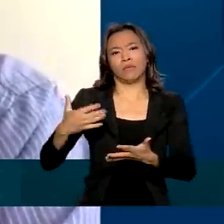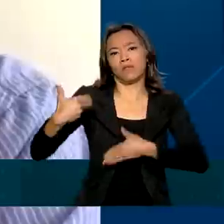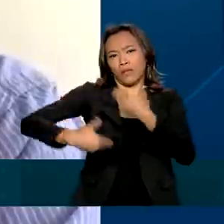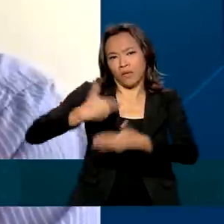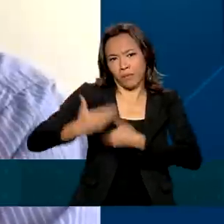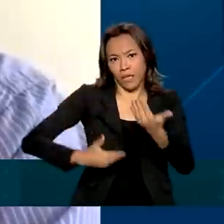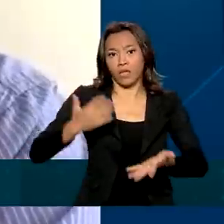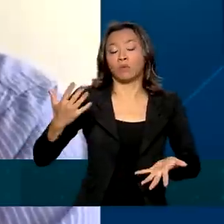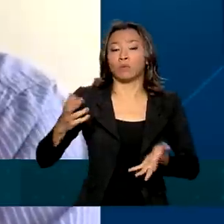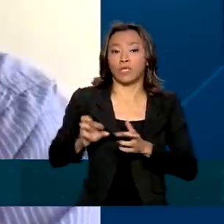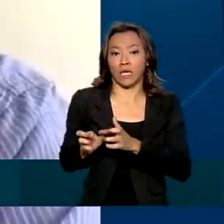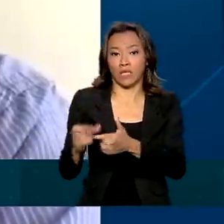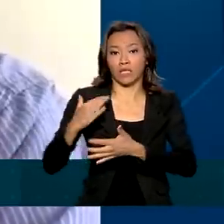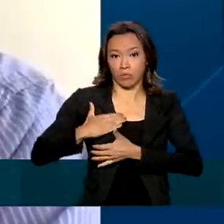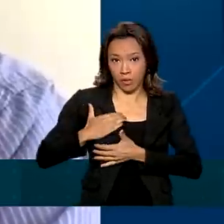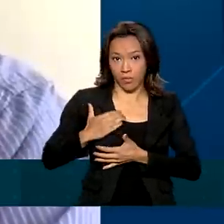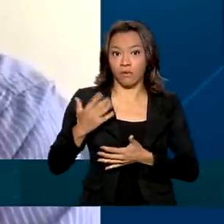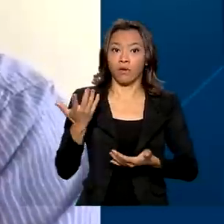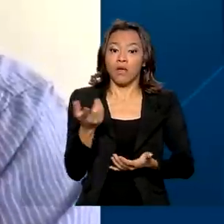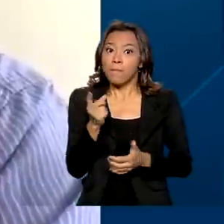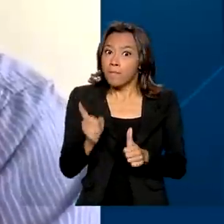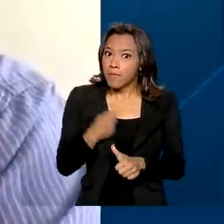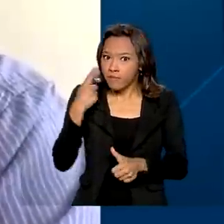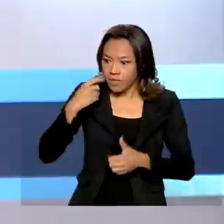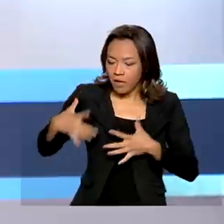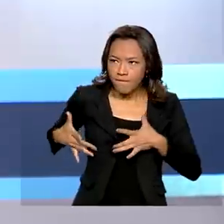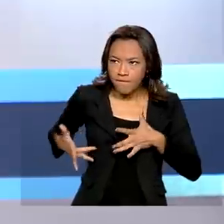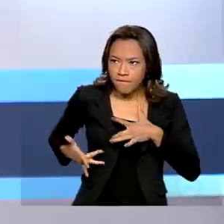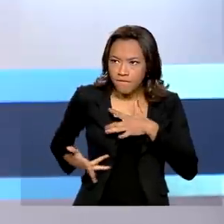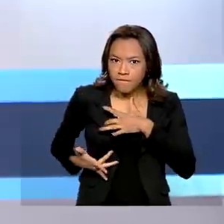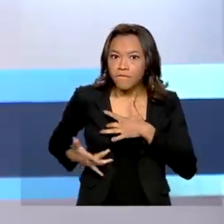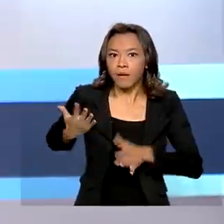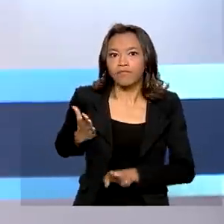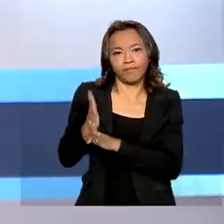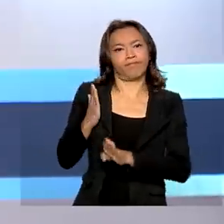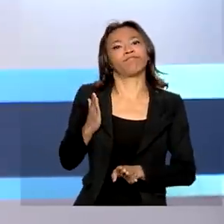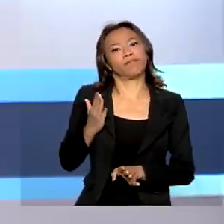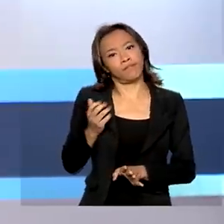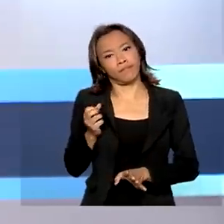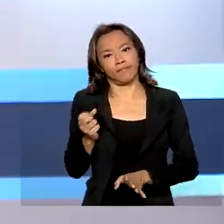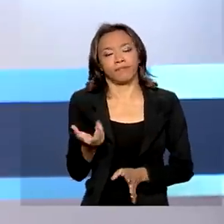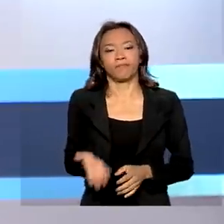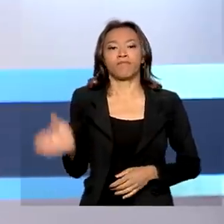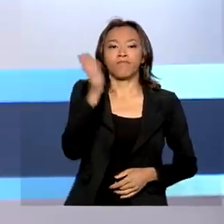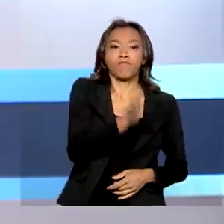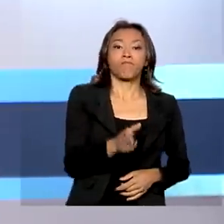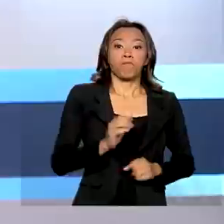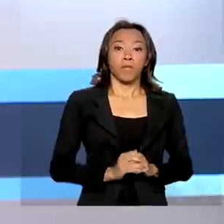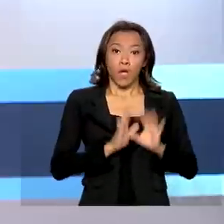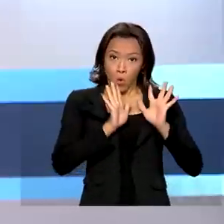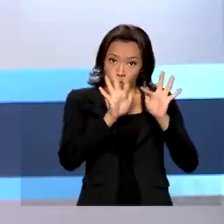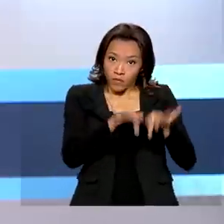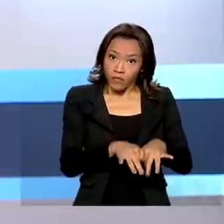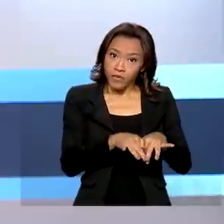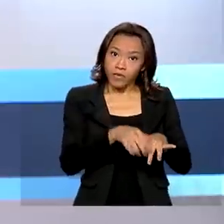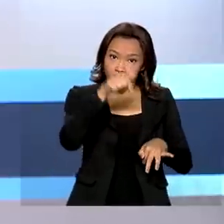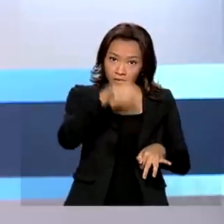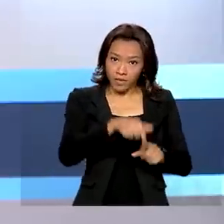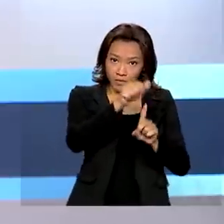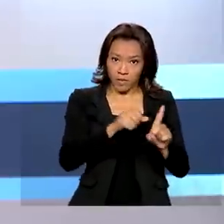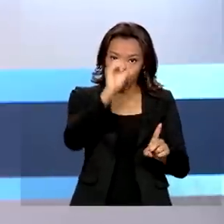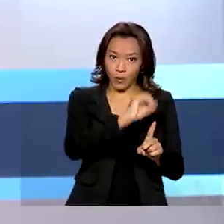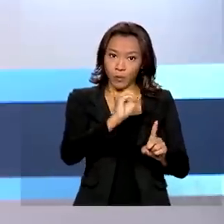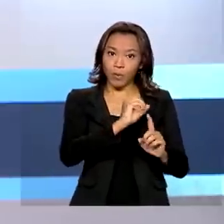e, óbvio, o ideal é você diagnosticar precocemente. Com o fim do auxílio emergencial neste mês de outubro, foi